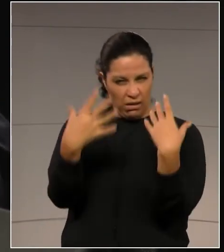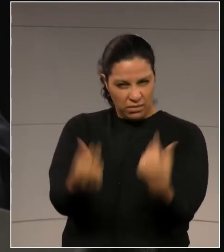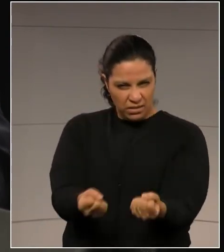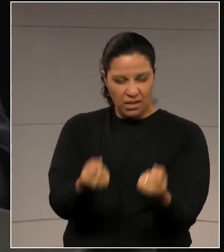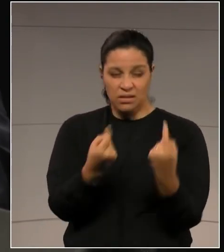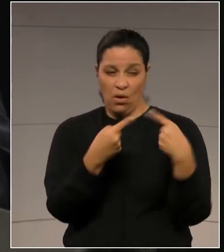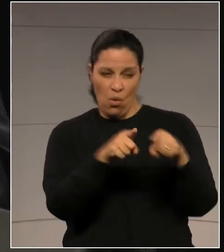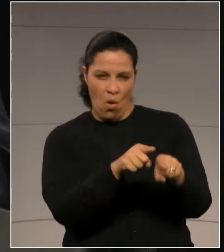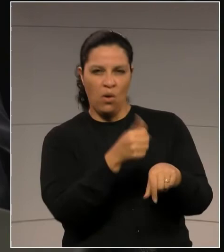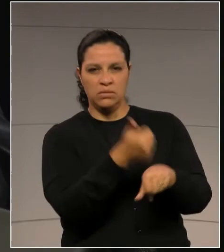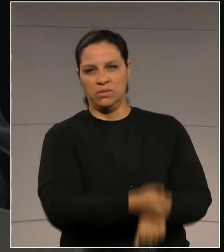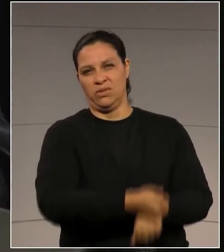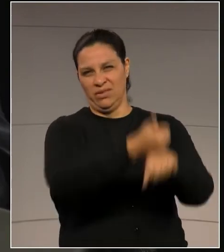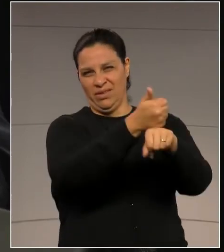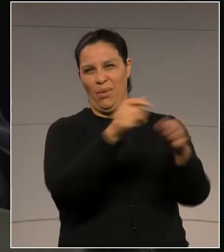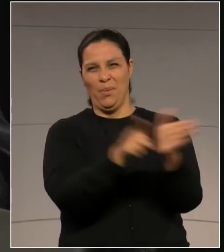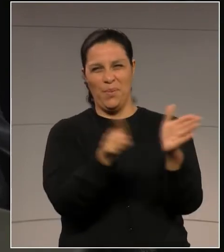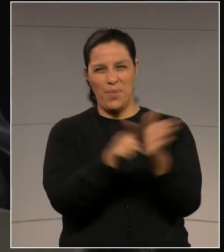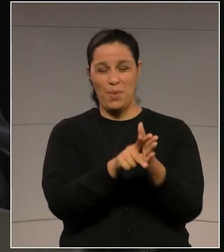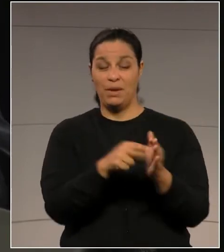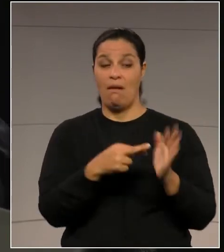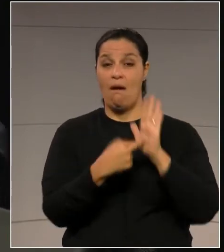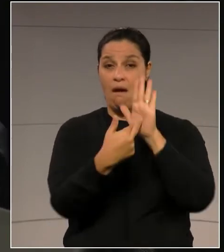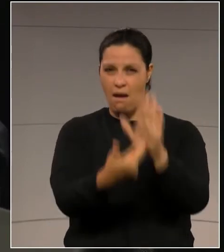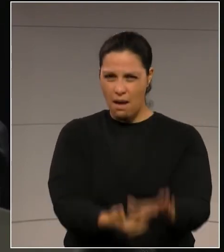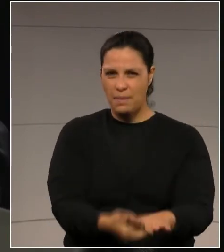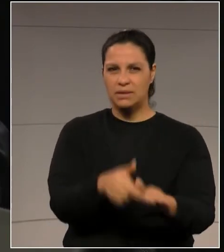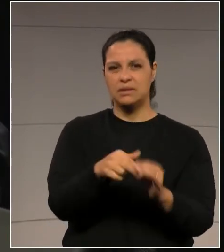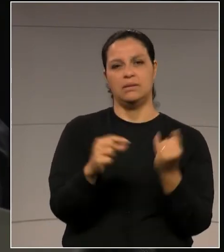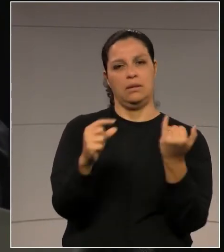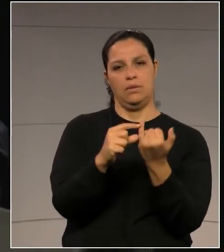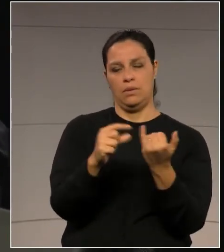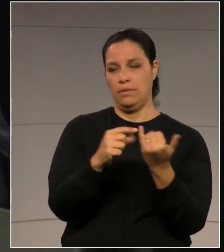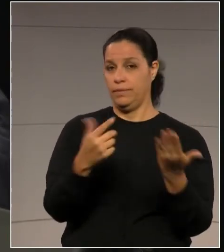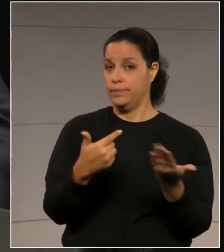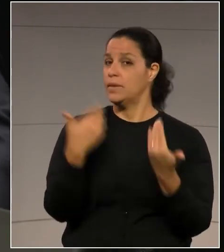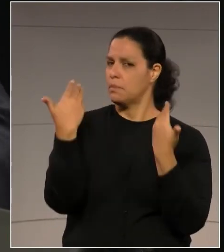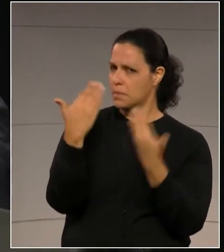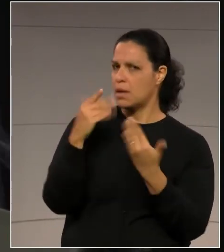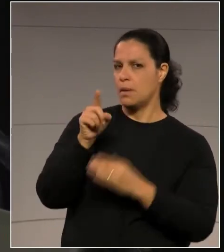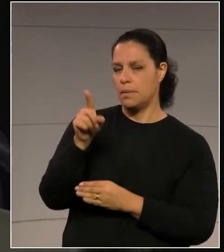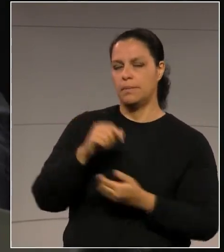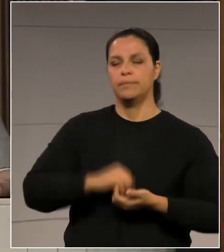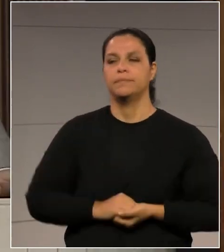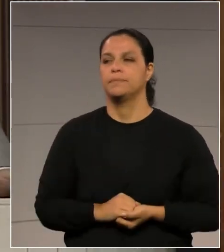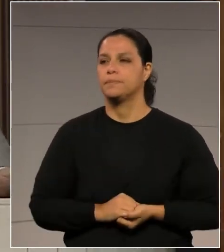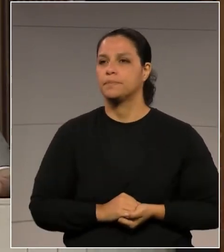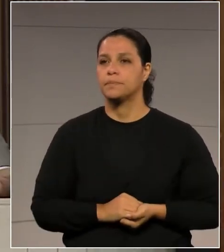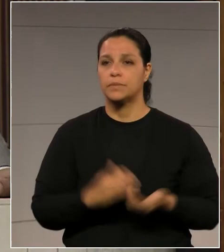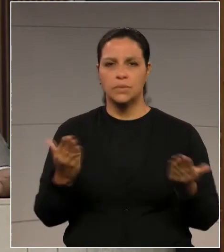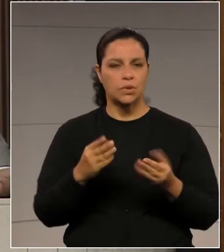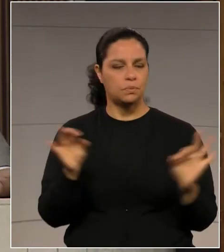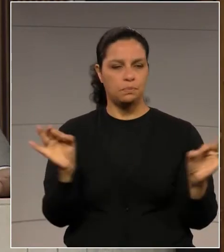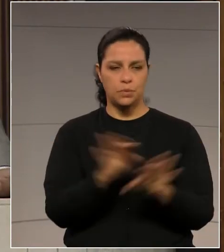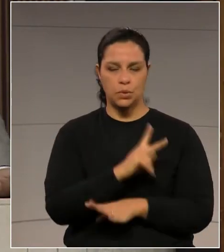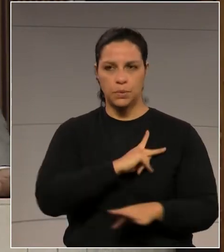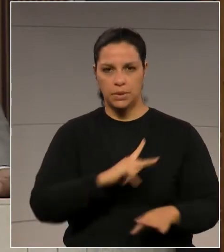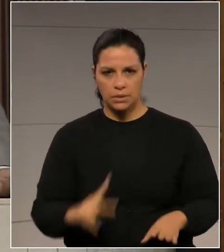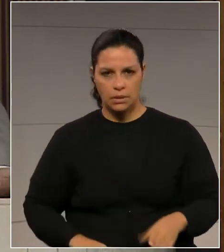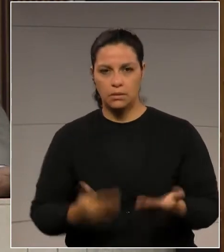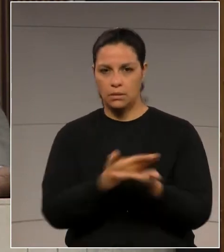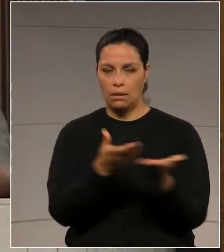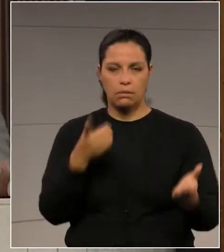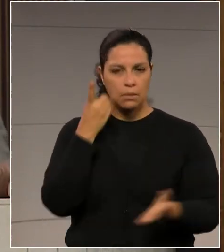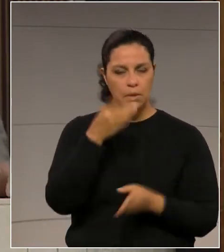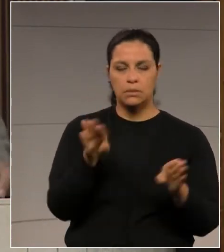contra um representante legitimamente eleito do Instituto. Parabéns. Obrigado. Era isso, senhor presidente, era isso, senhores